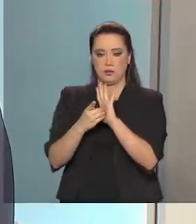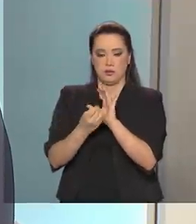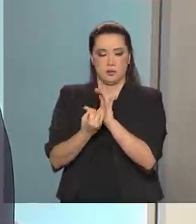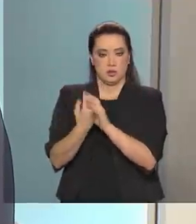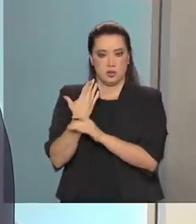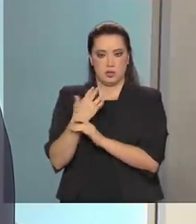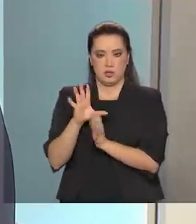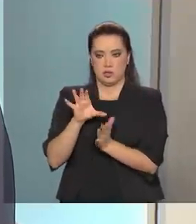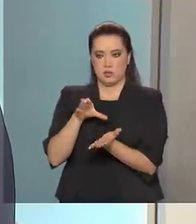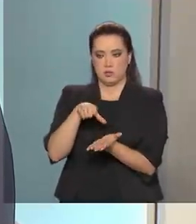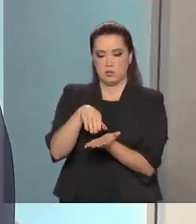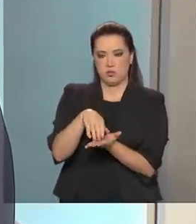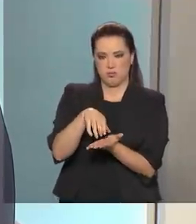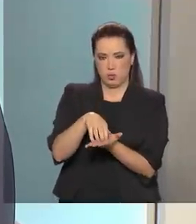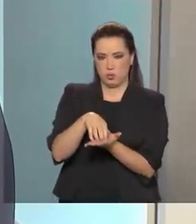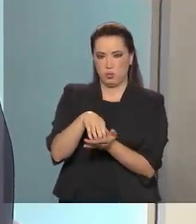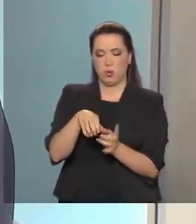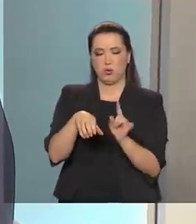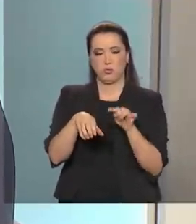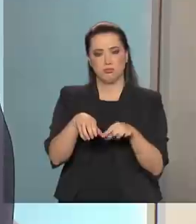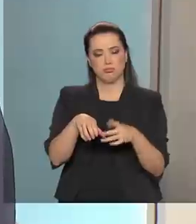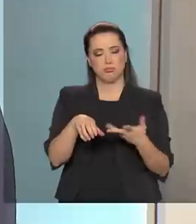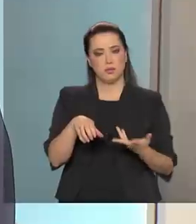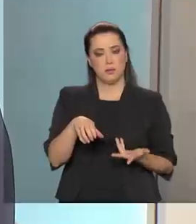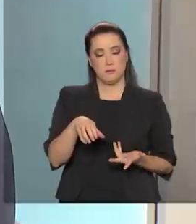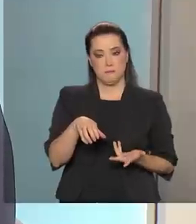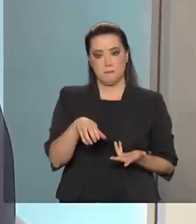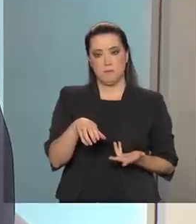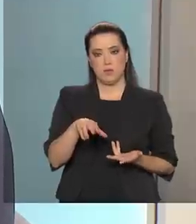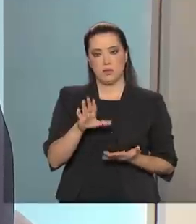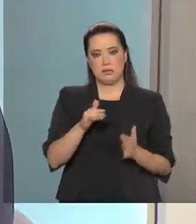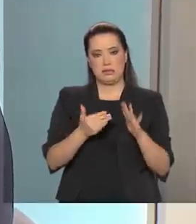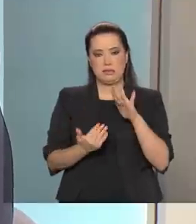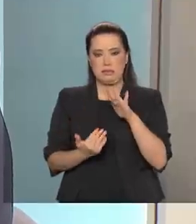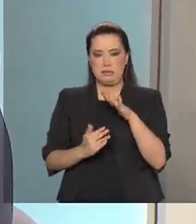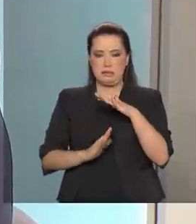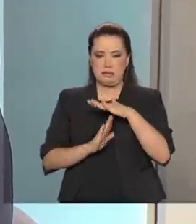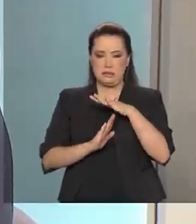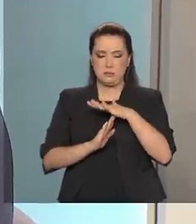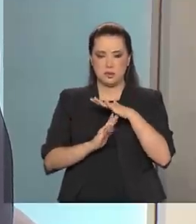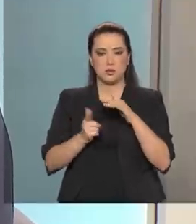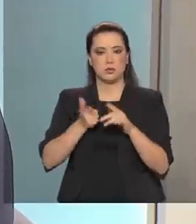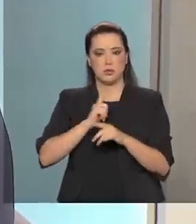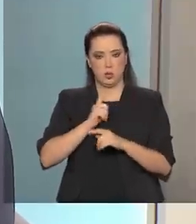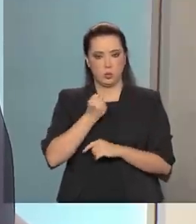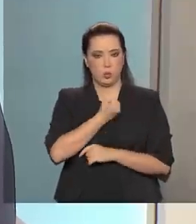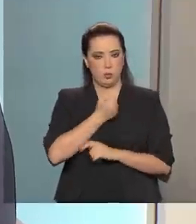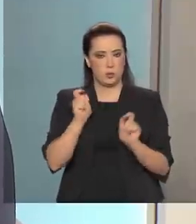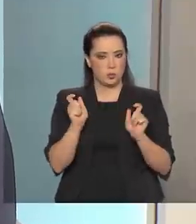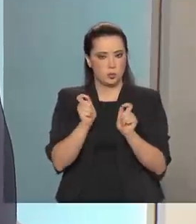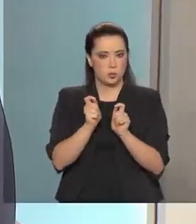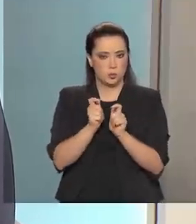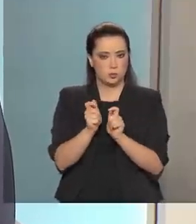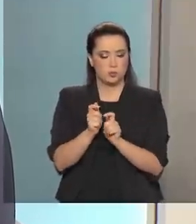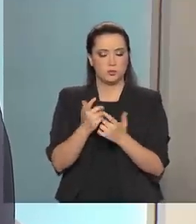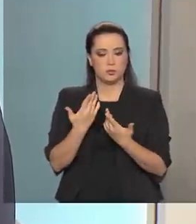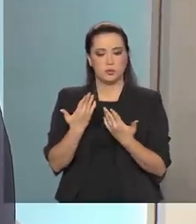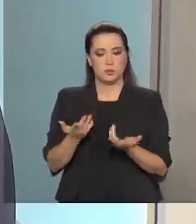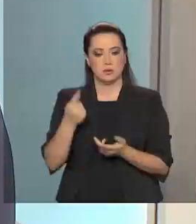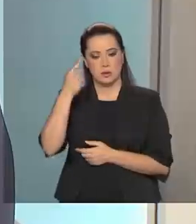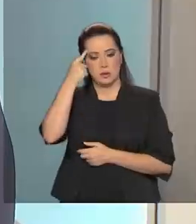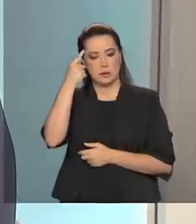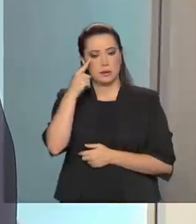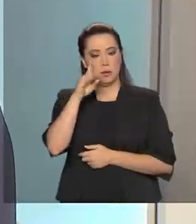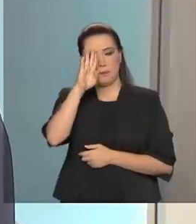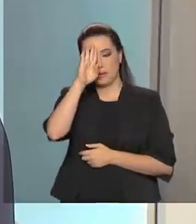criação da autoridade, ele limitou bastante no seu efetivo. A ideia